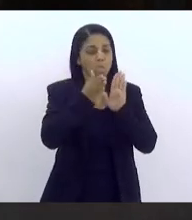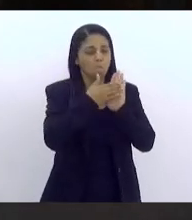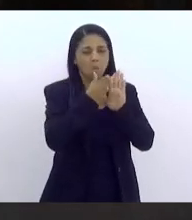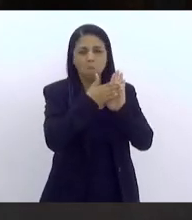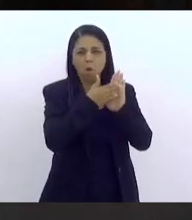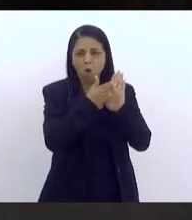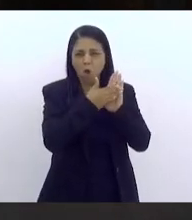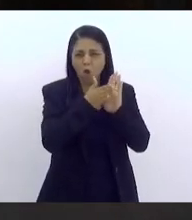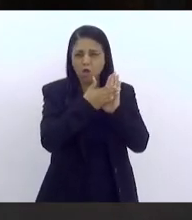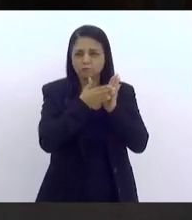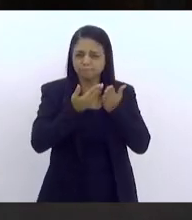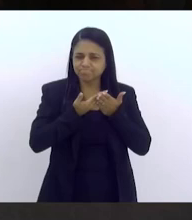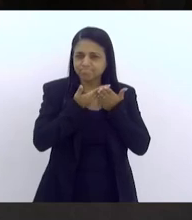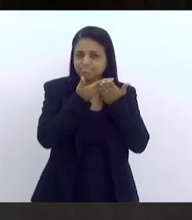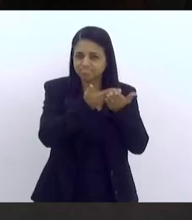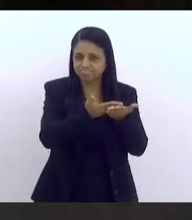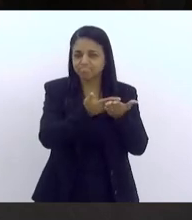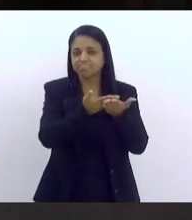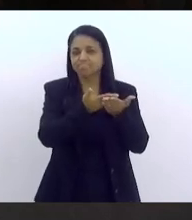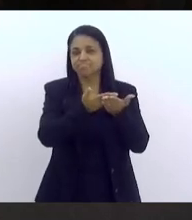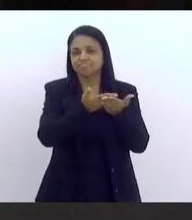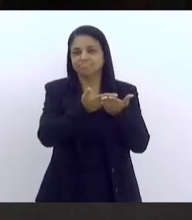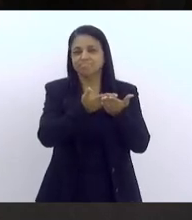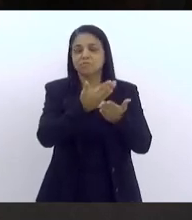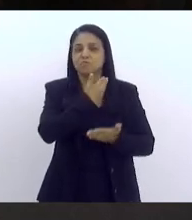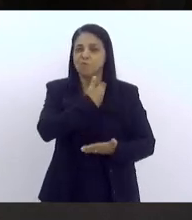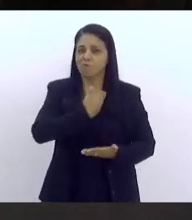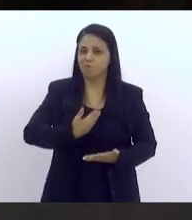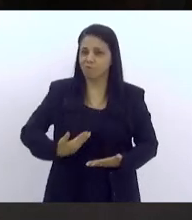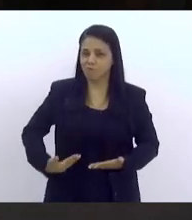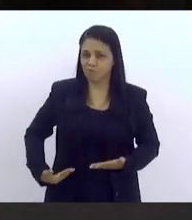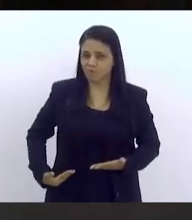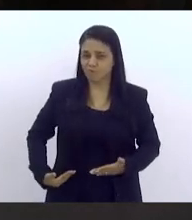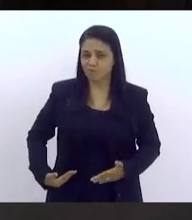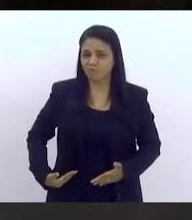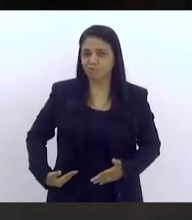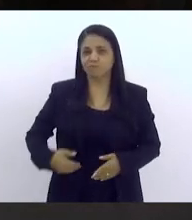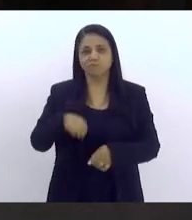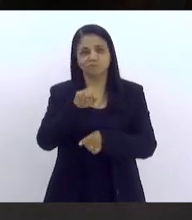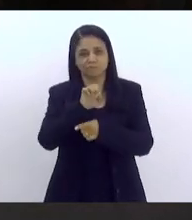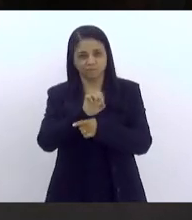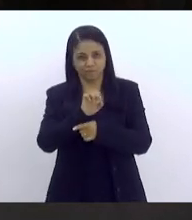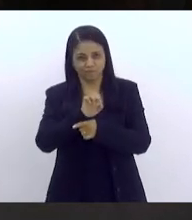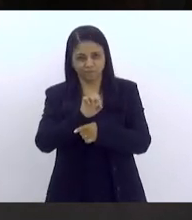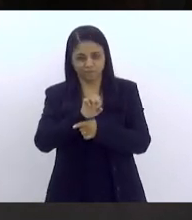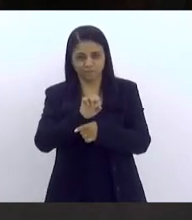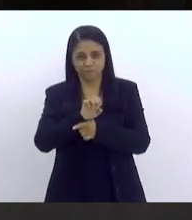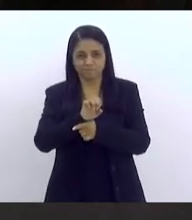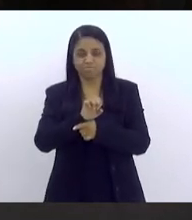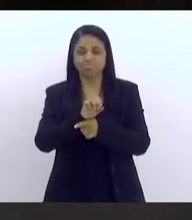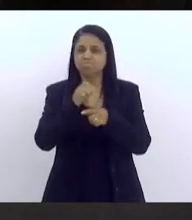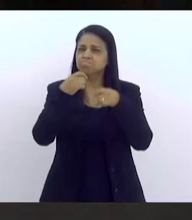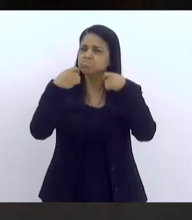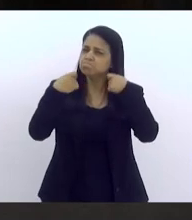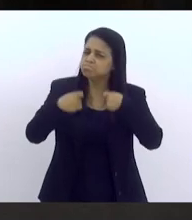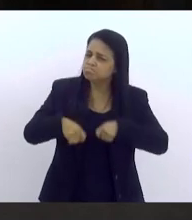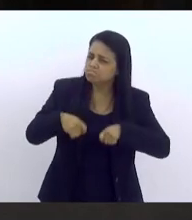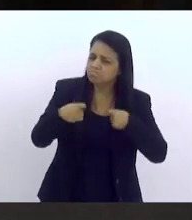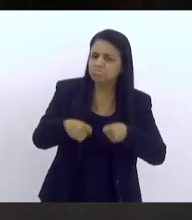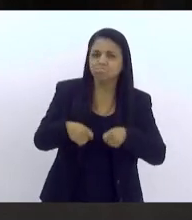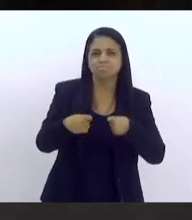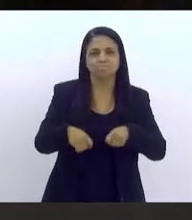para o governo estadual. Precisamos realmente